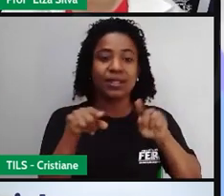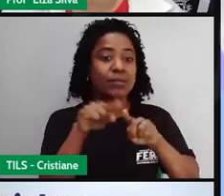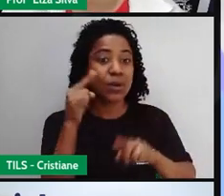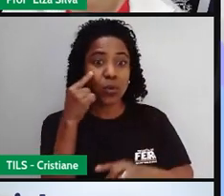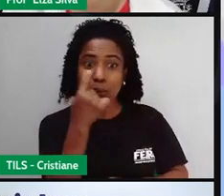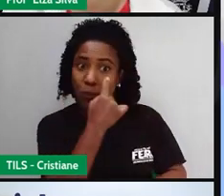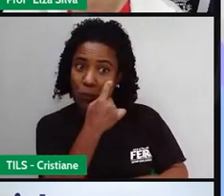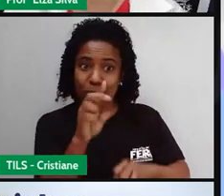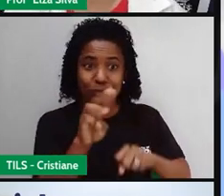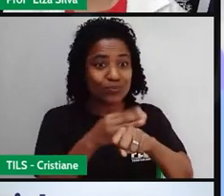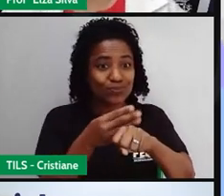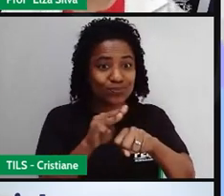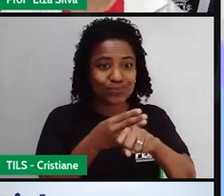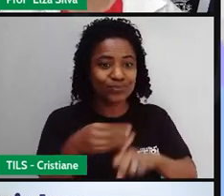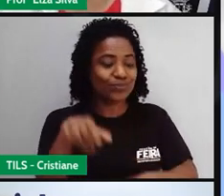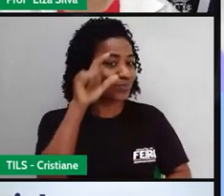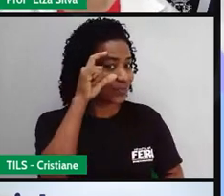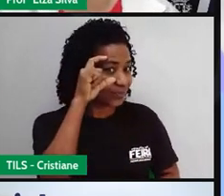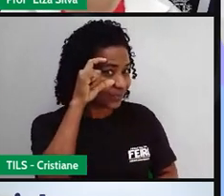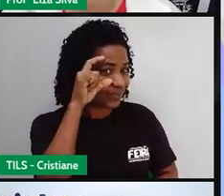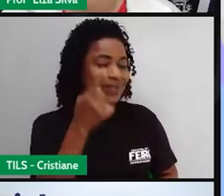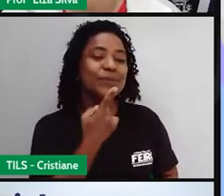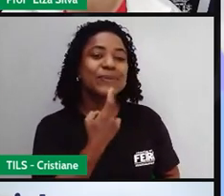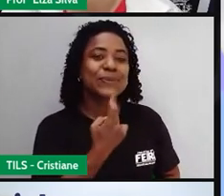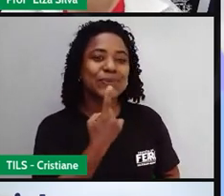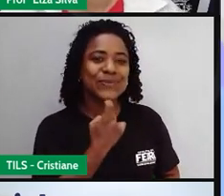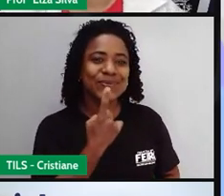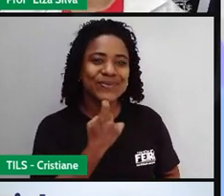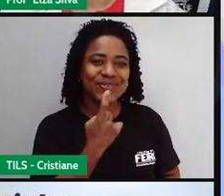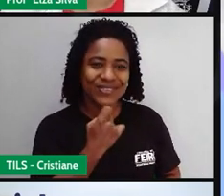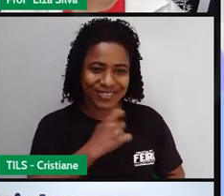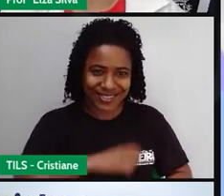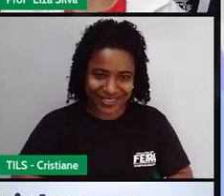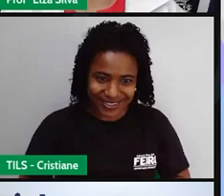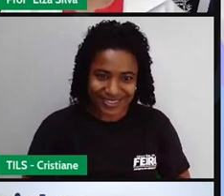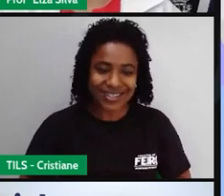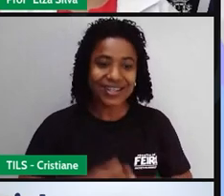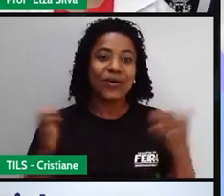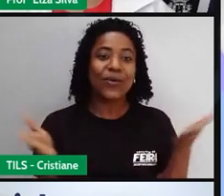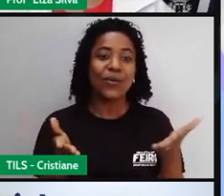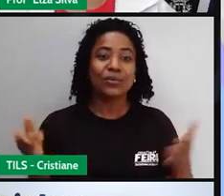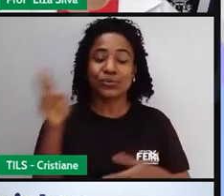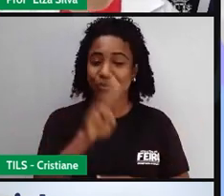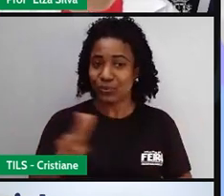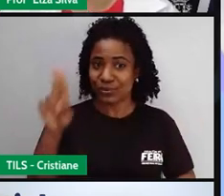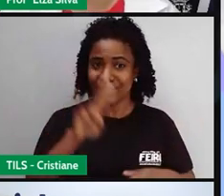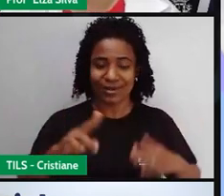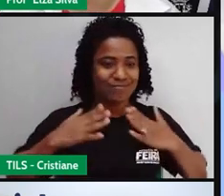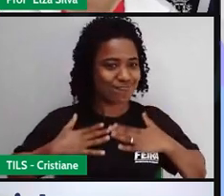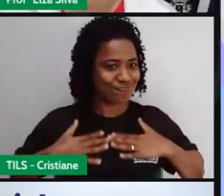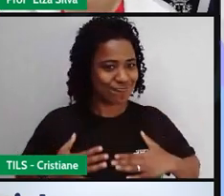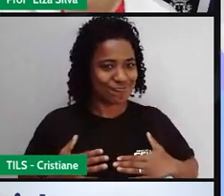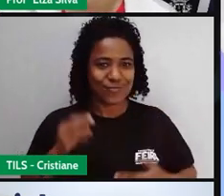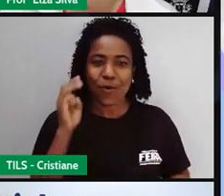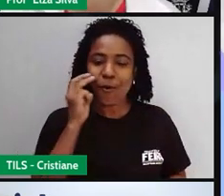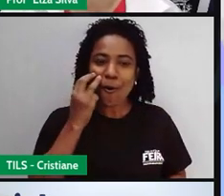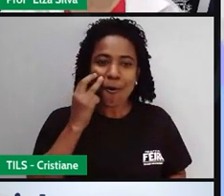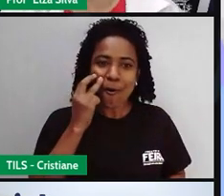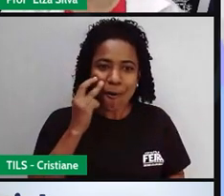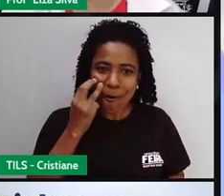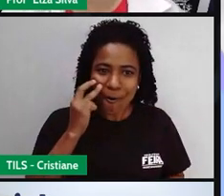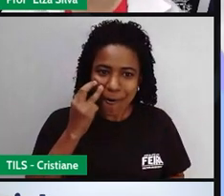também são castanhos e uso óculos com haste vermelha. Hoje estou usando uma blusa de cor rosa,